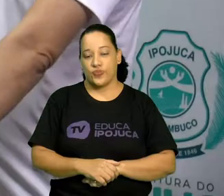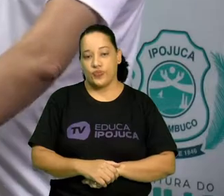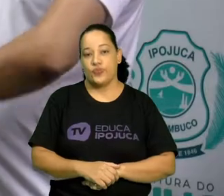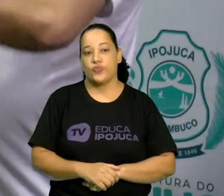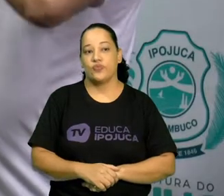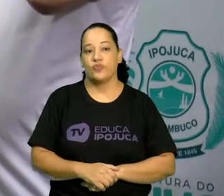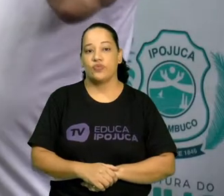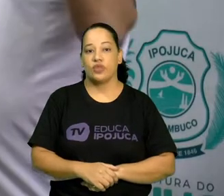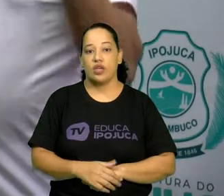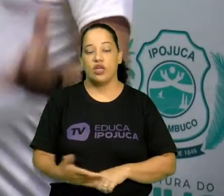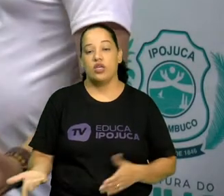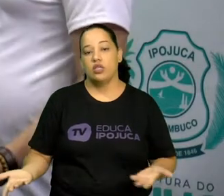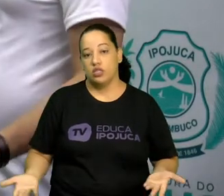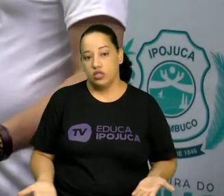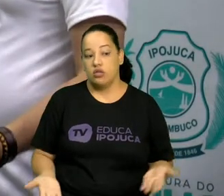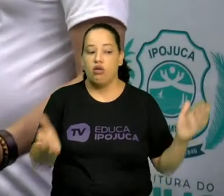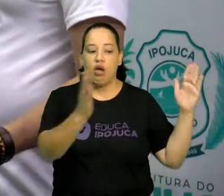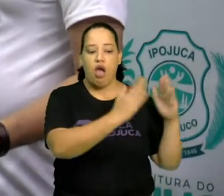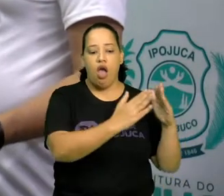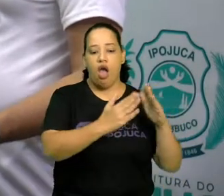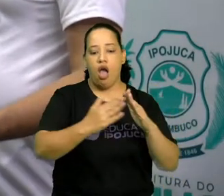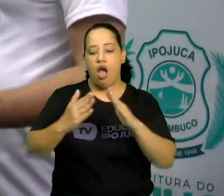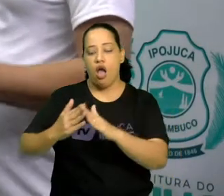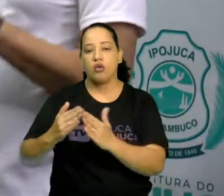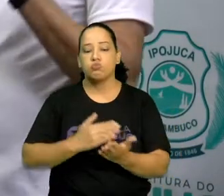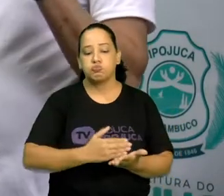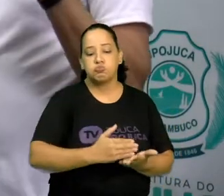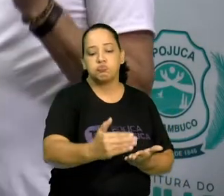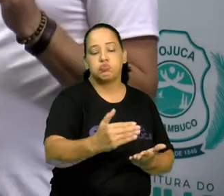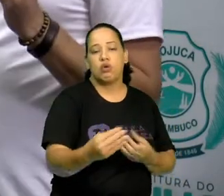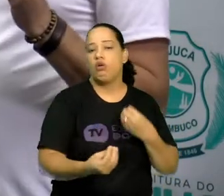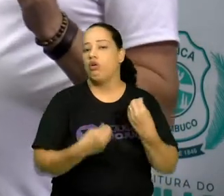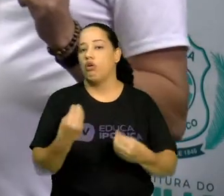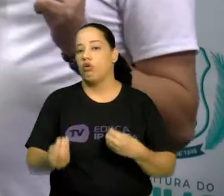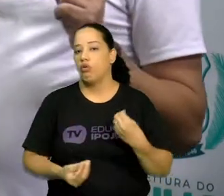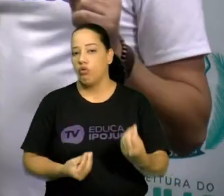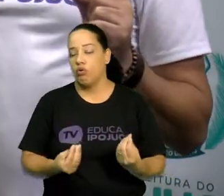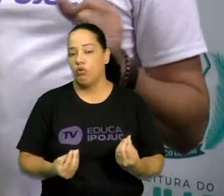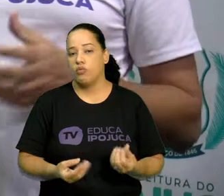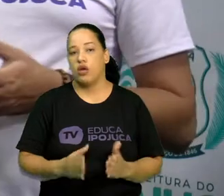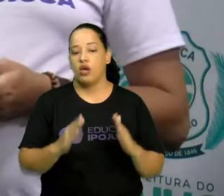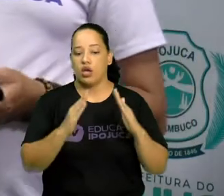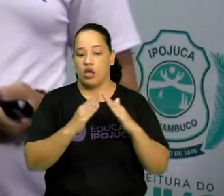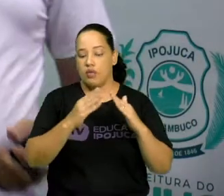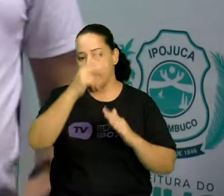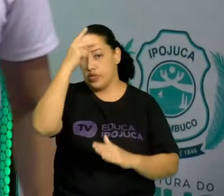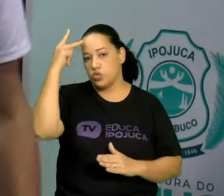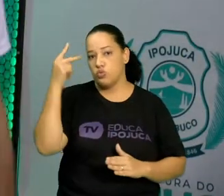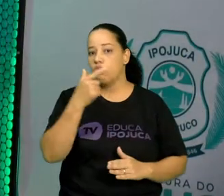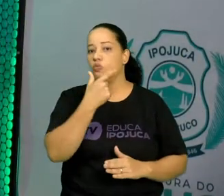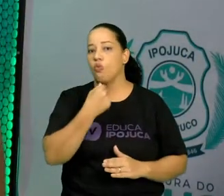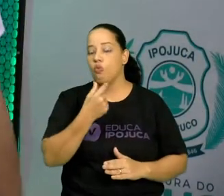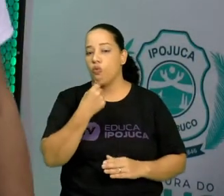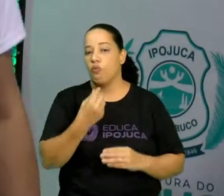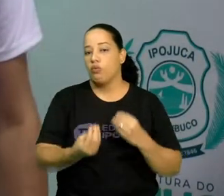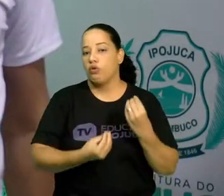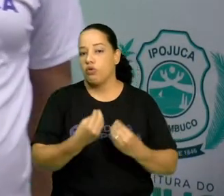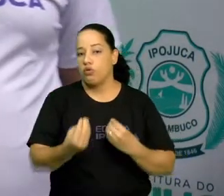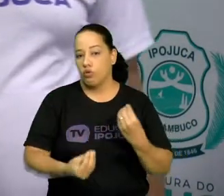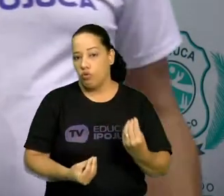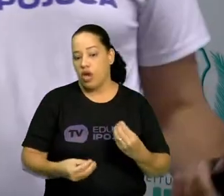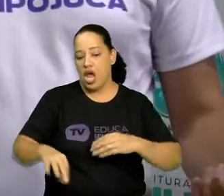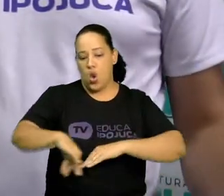As primeiras moradias. As primeiras moradias do homem, elas não são consideradas